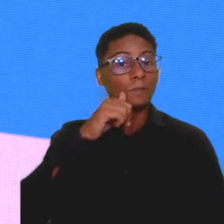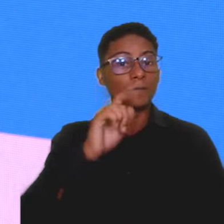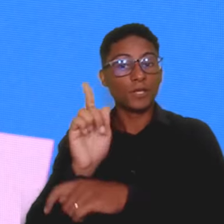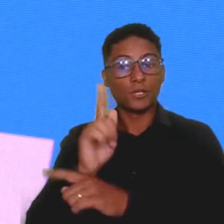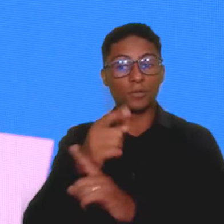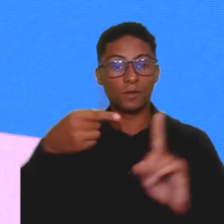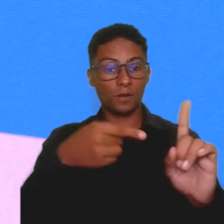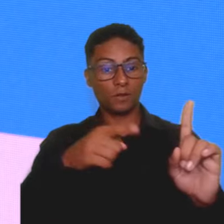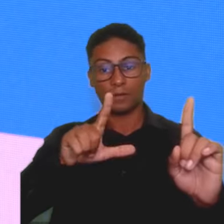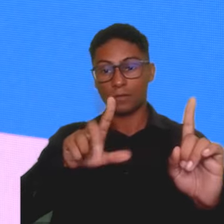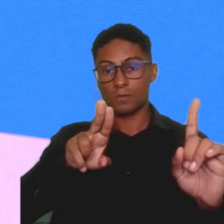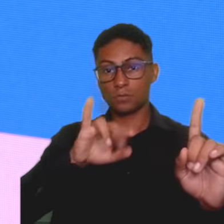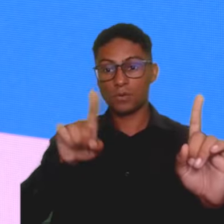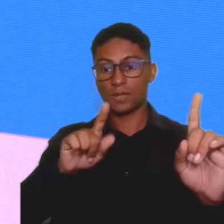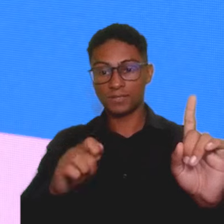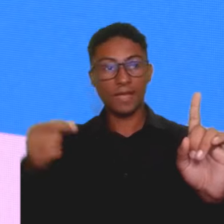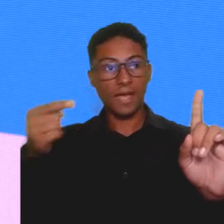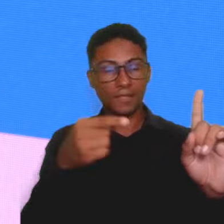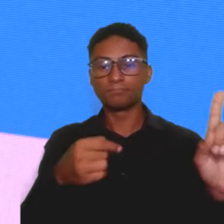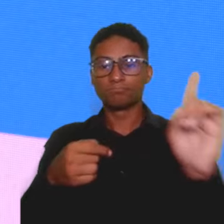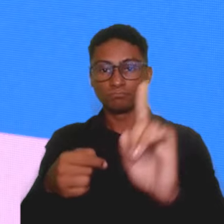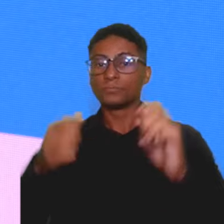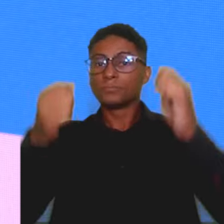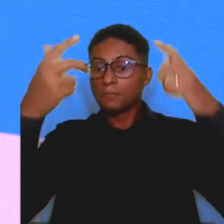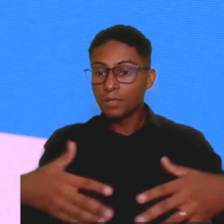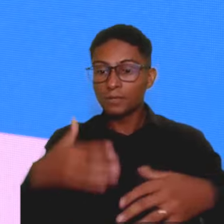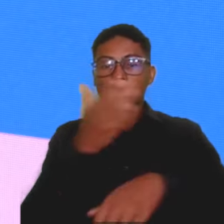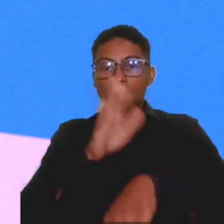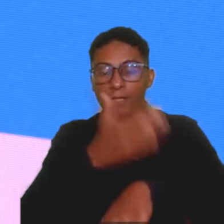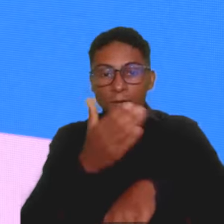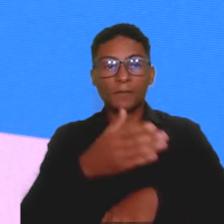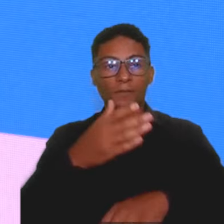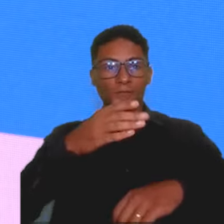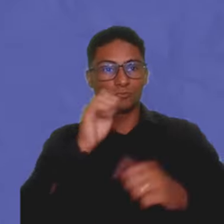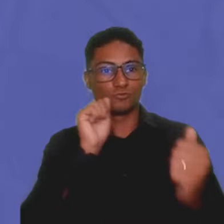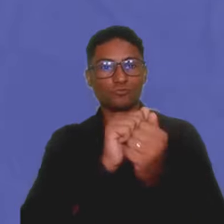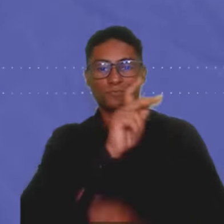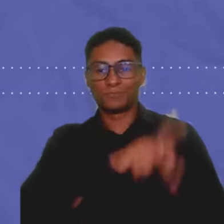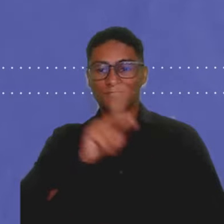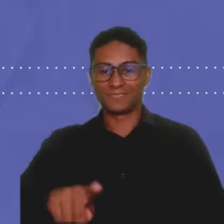Luísa Maria Tomezic dos Santos, nos fala um pouco sobre a capacitação com os professores.